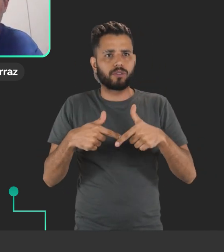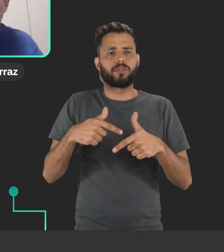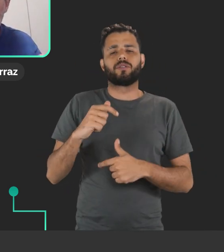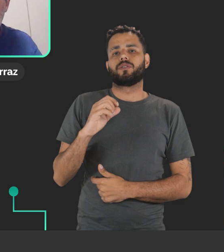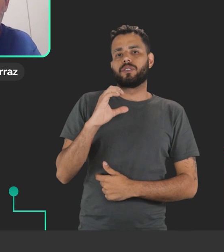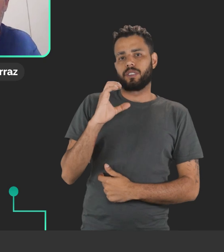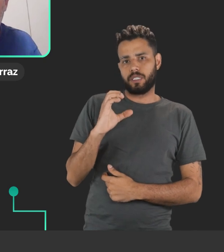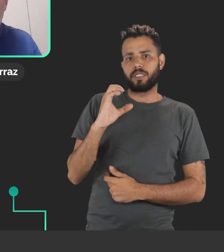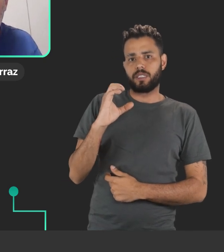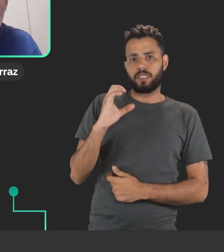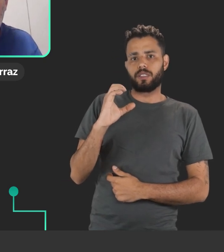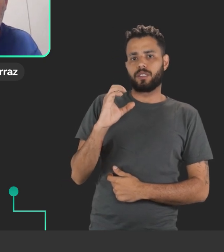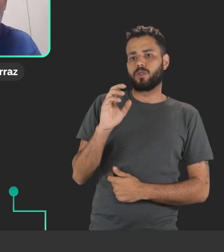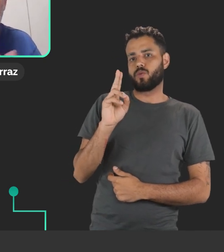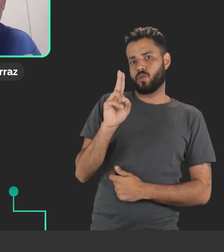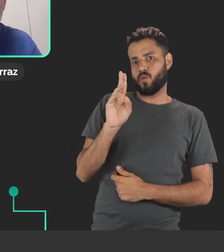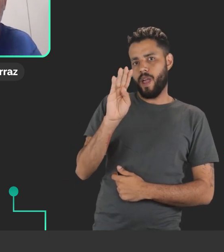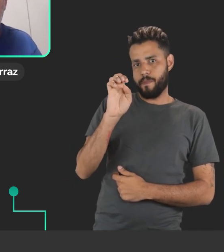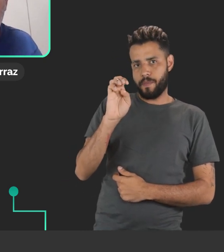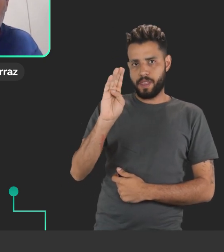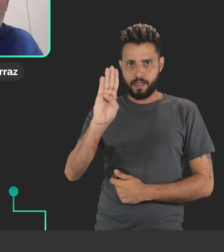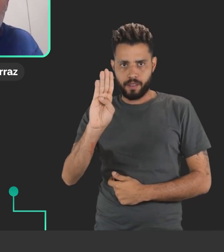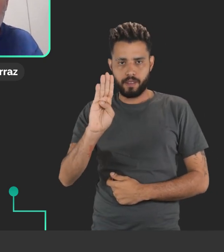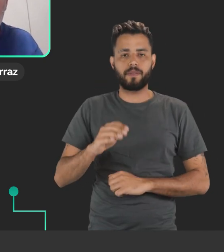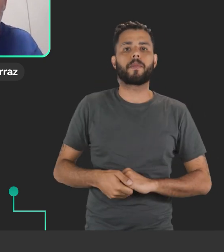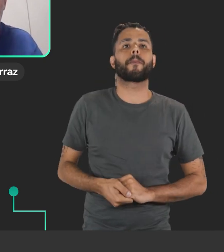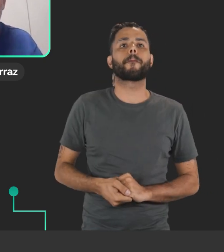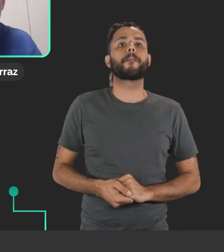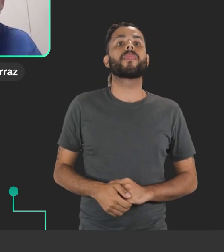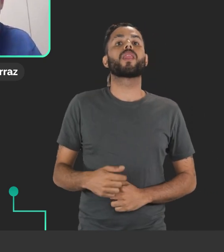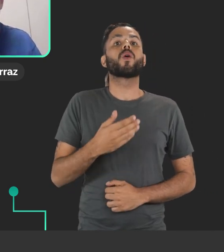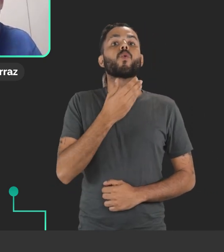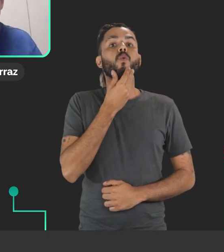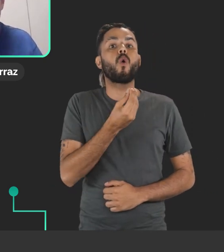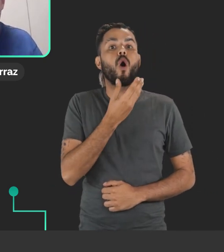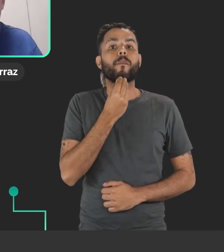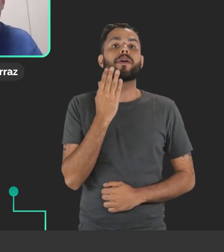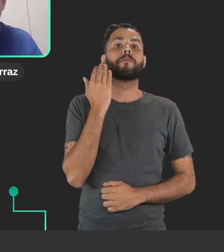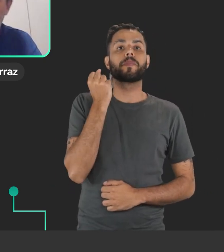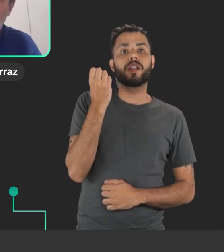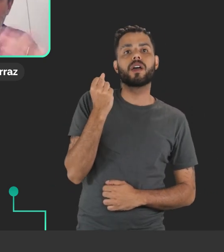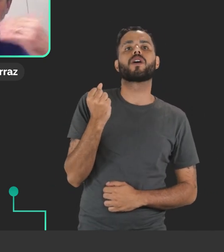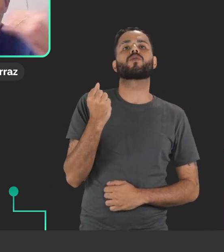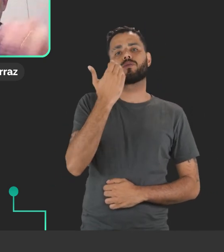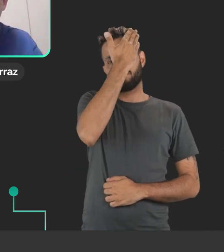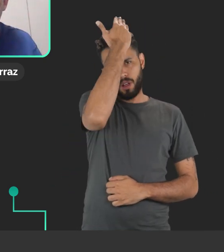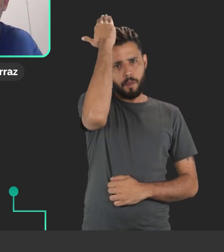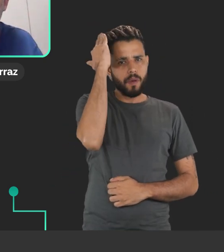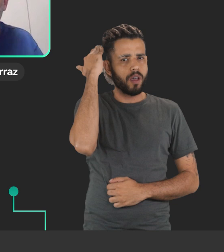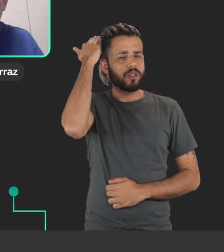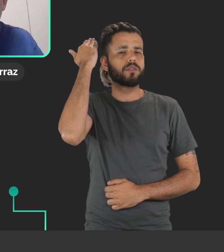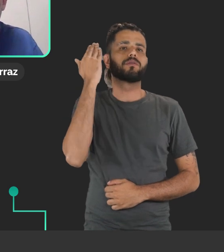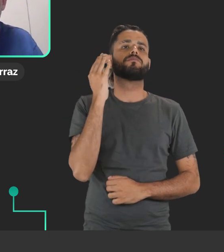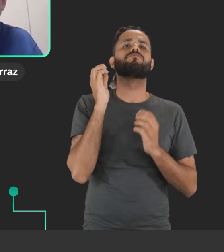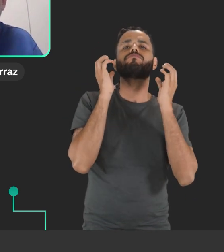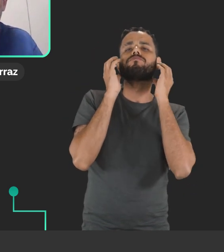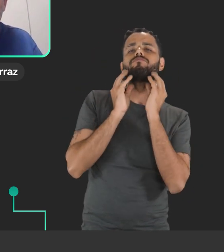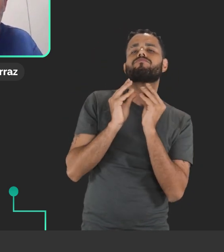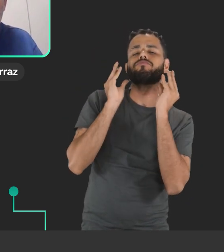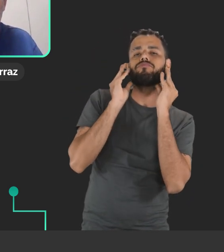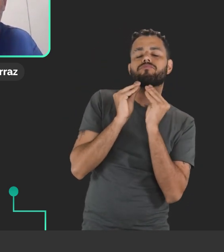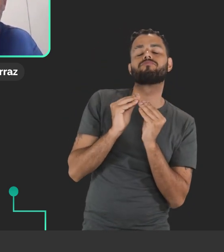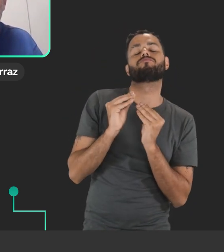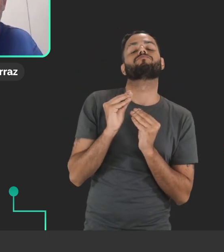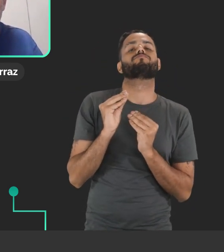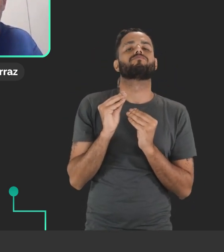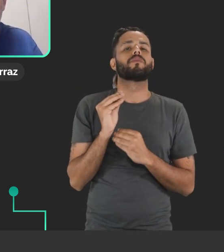Deixa eu me autodescrever também, eu sou um homem branco, de cabelos lisos, castanho claro, tá meio penteado pro lado aqui, olhos